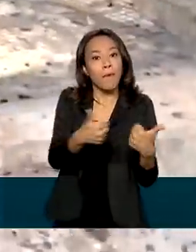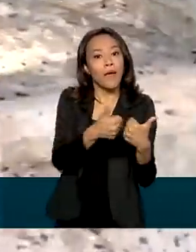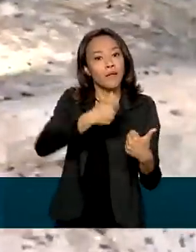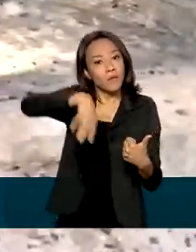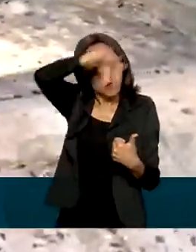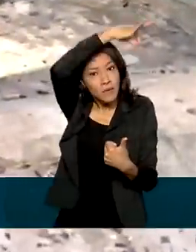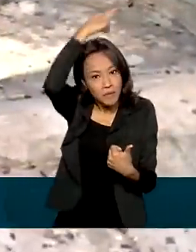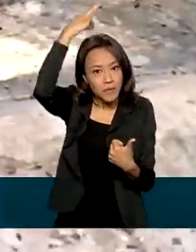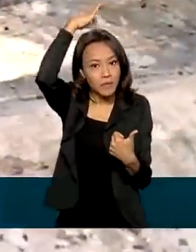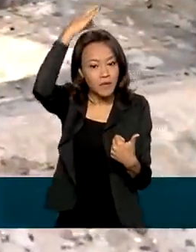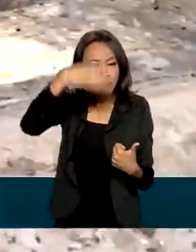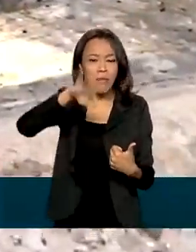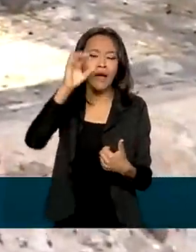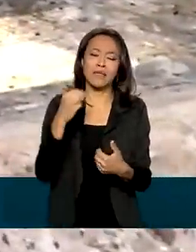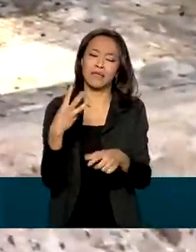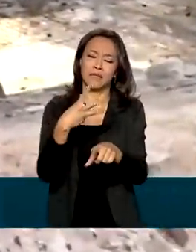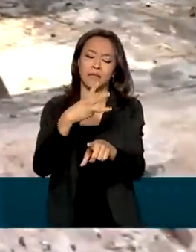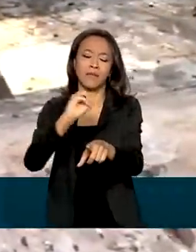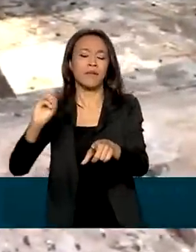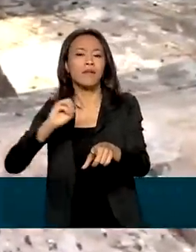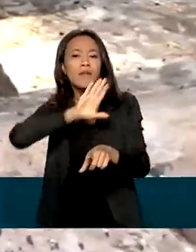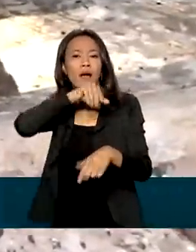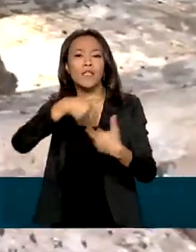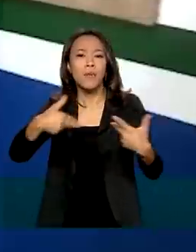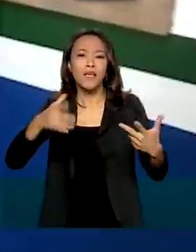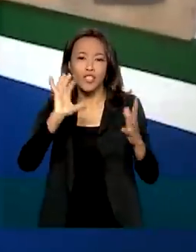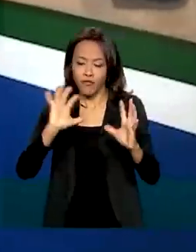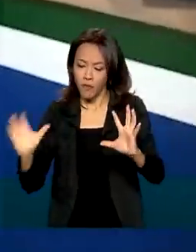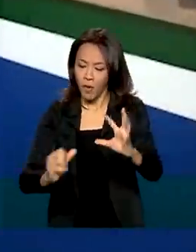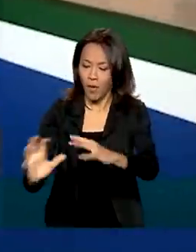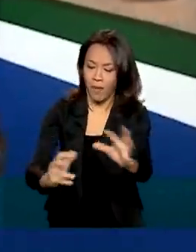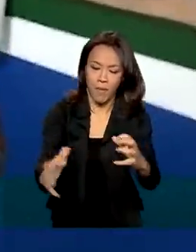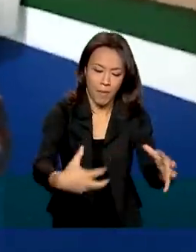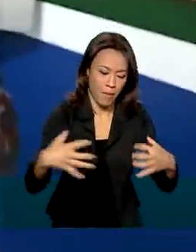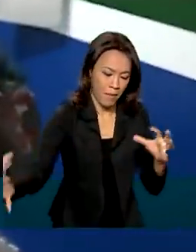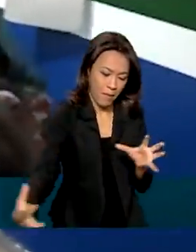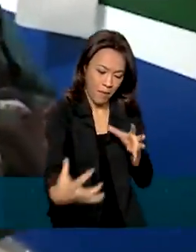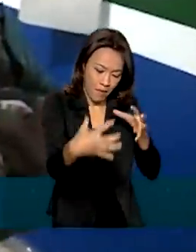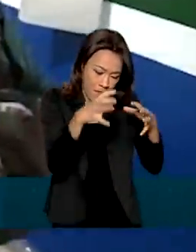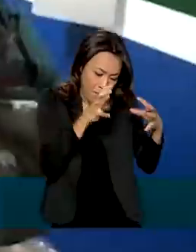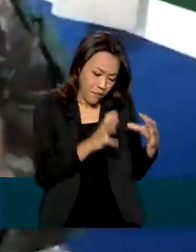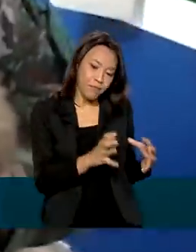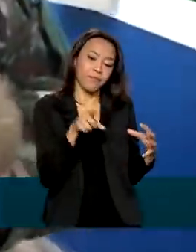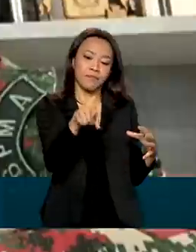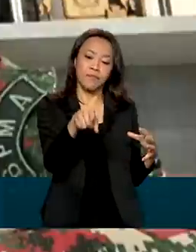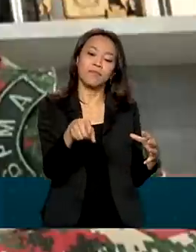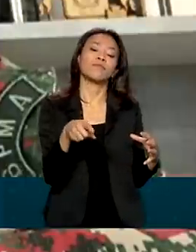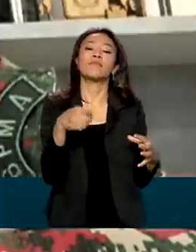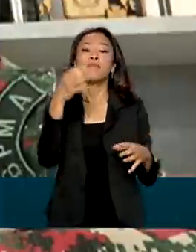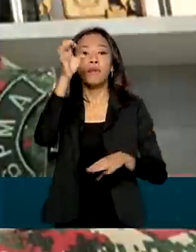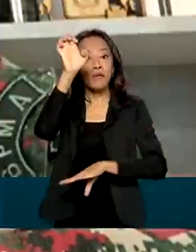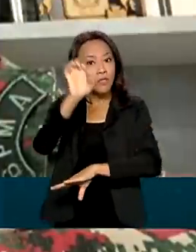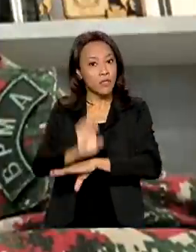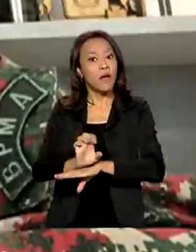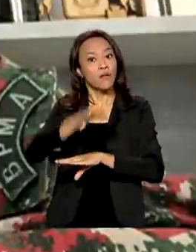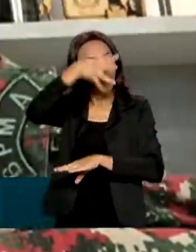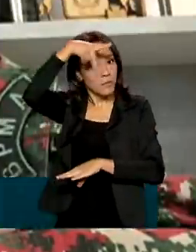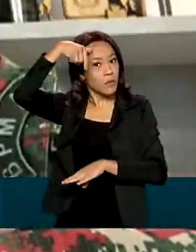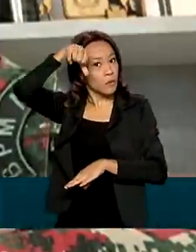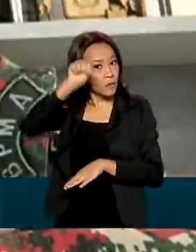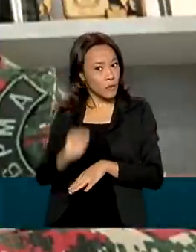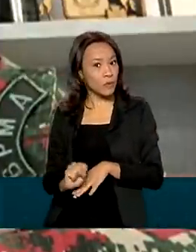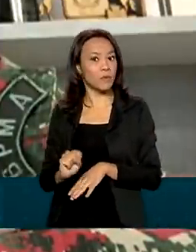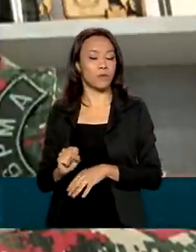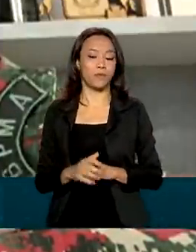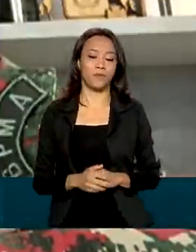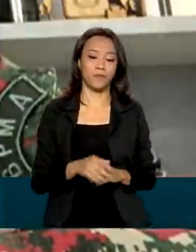de 1.300 animais silvestres foram capturados pela Polícia Ambiental Sul-Mato Grossense. Orientamos que